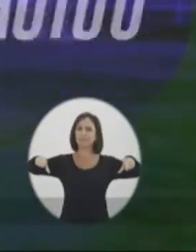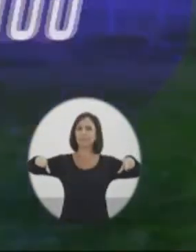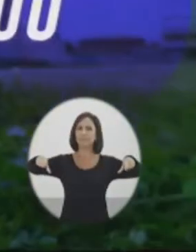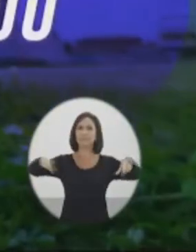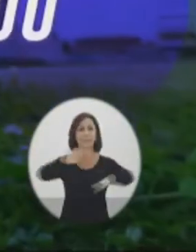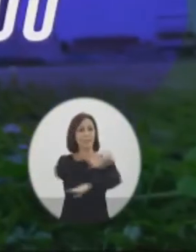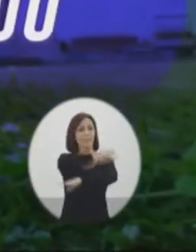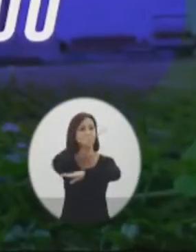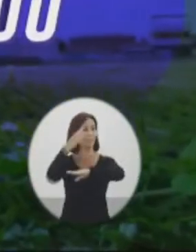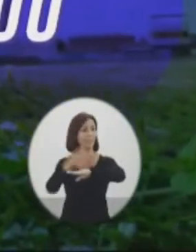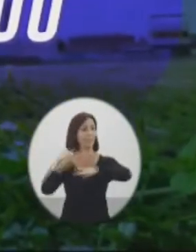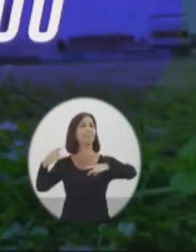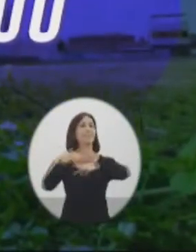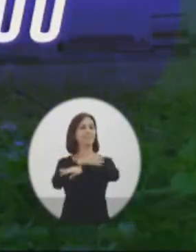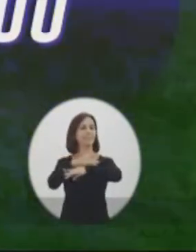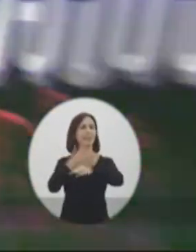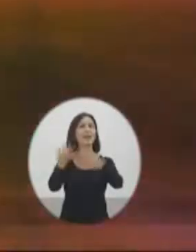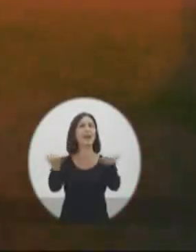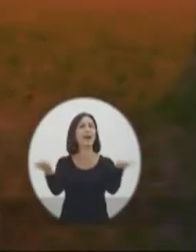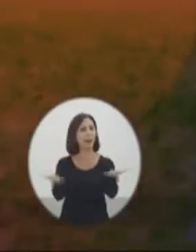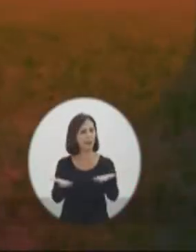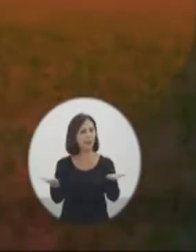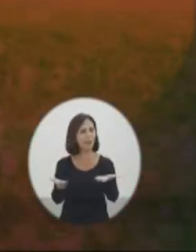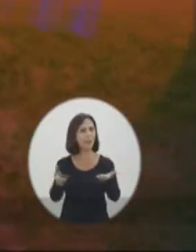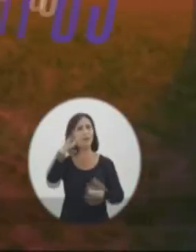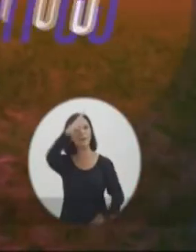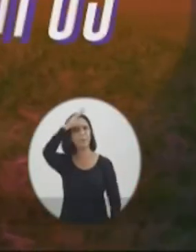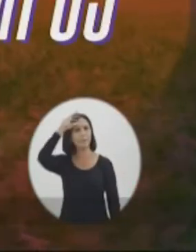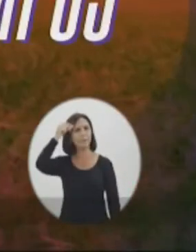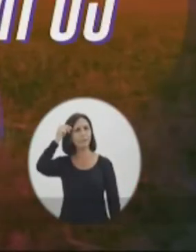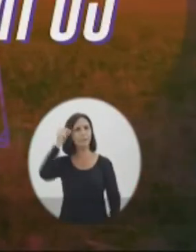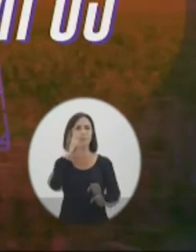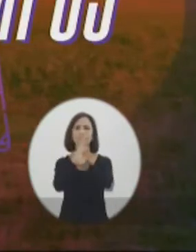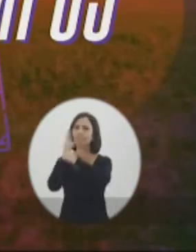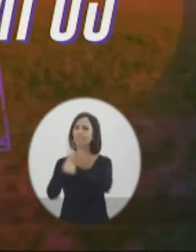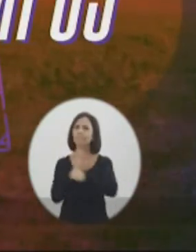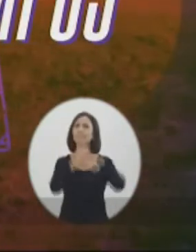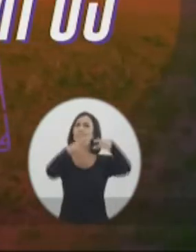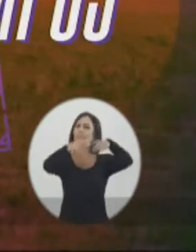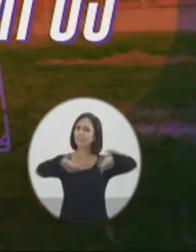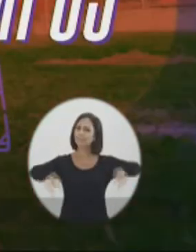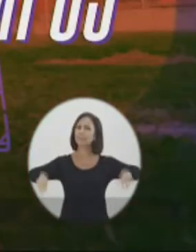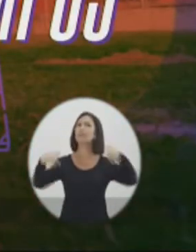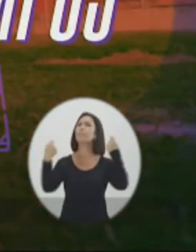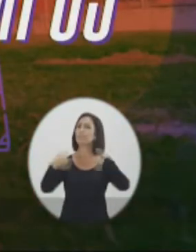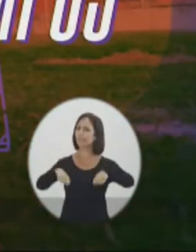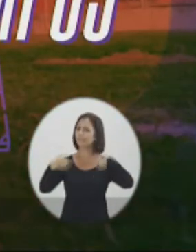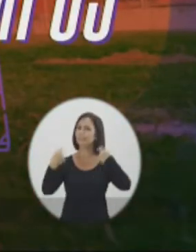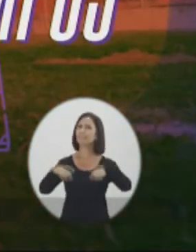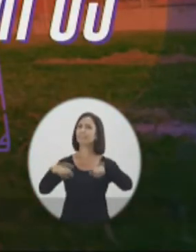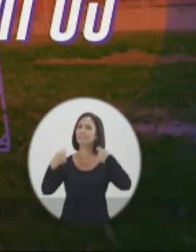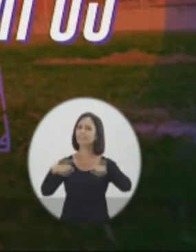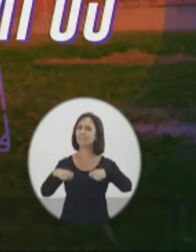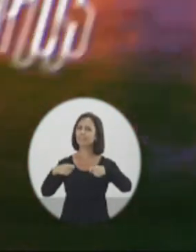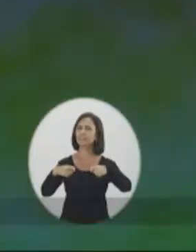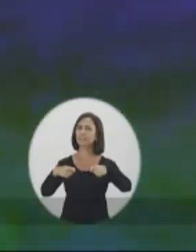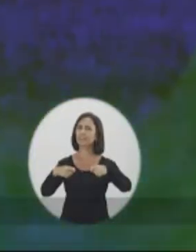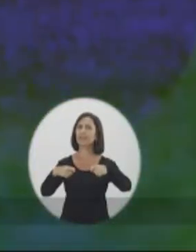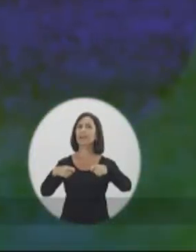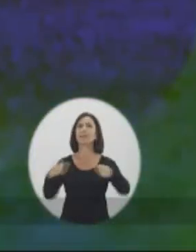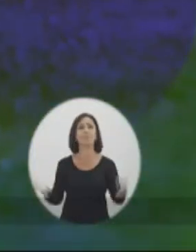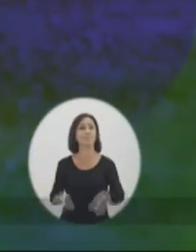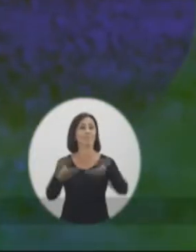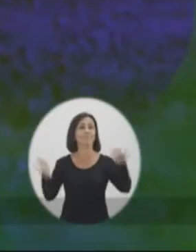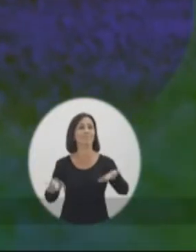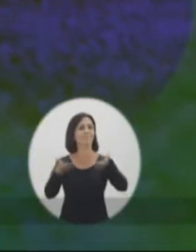campos e ginásios pela cidade. Agora, como prefeita, eu vou reformar os campos que precisam de reparos e